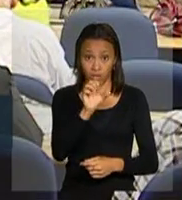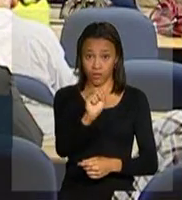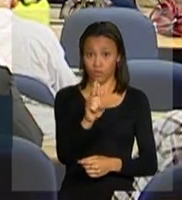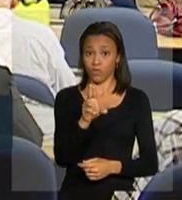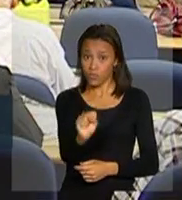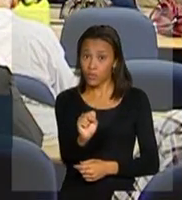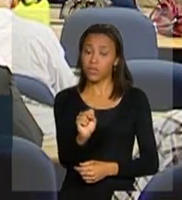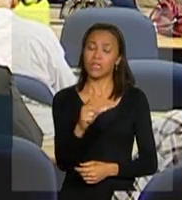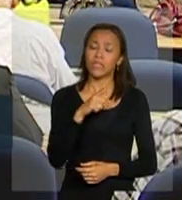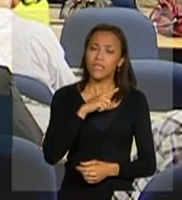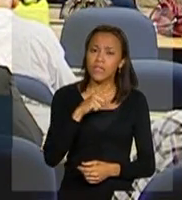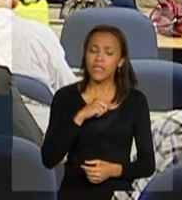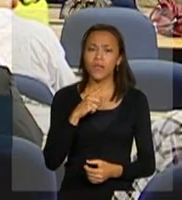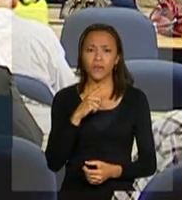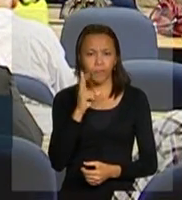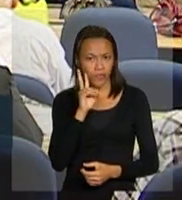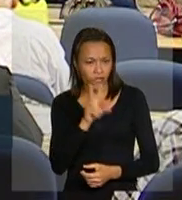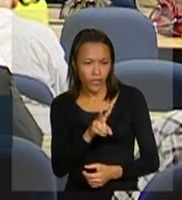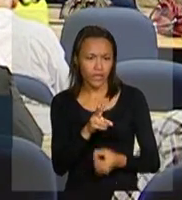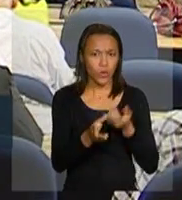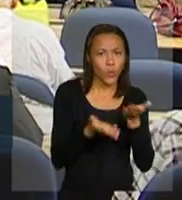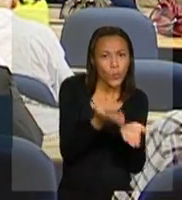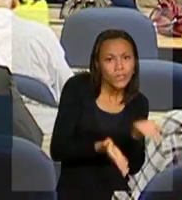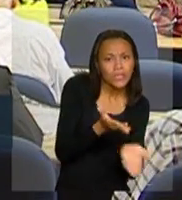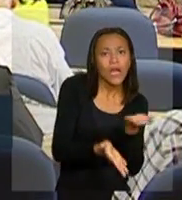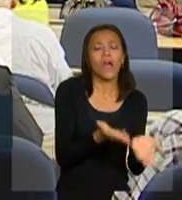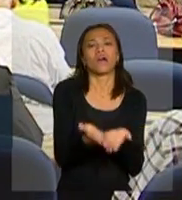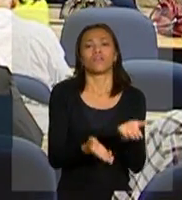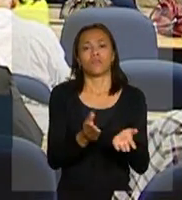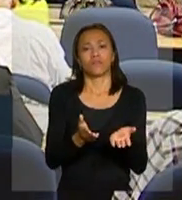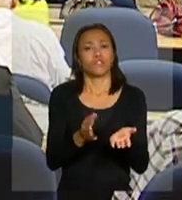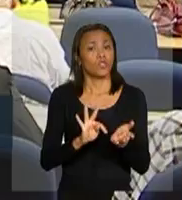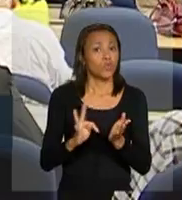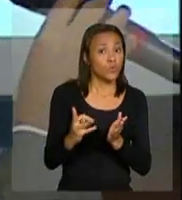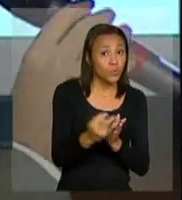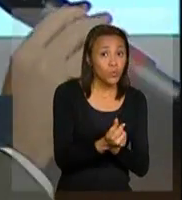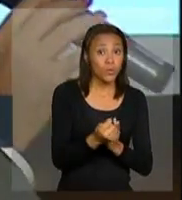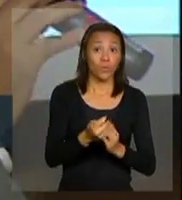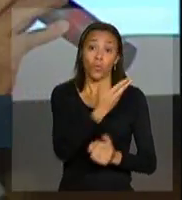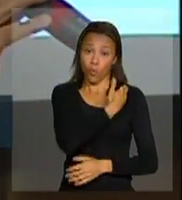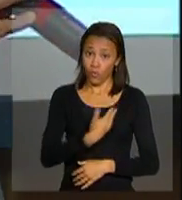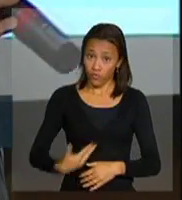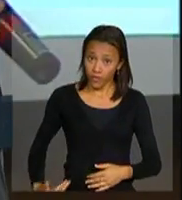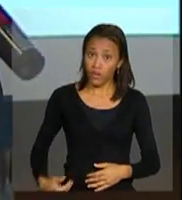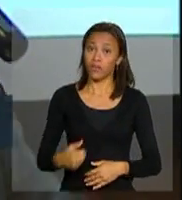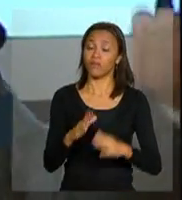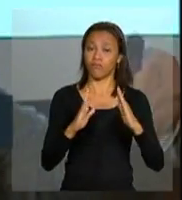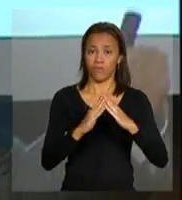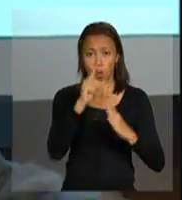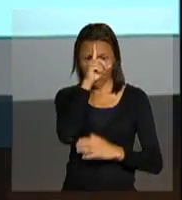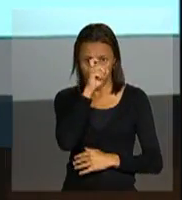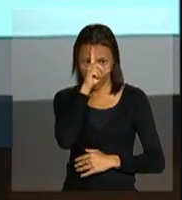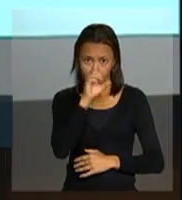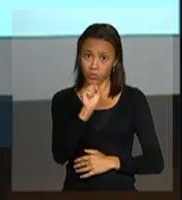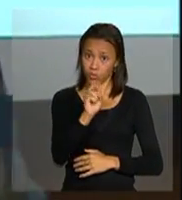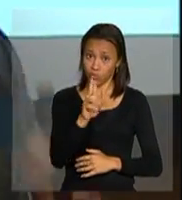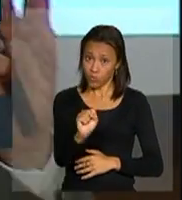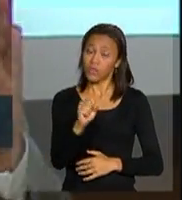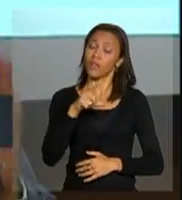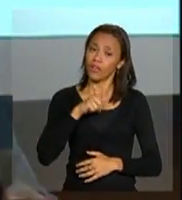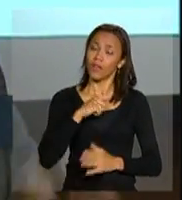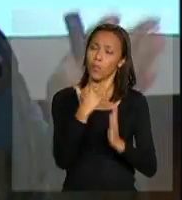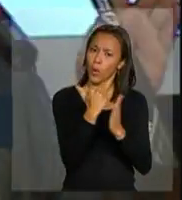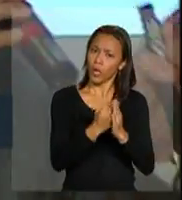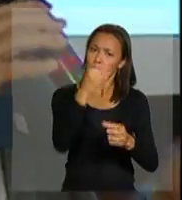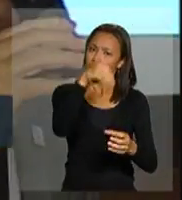para a situação mais diferenciada, mas a incorporação integral à rede pública das ações programáticas da AIDS, e não